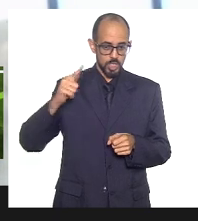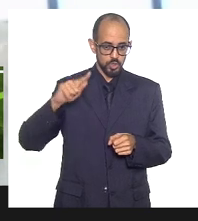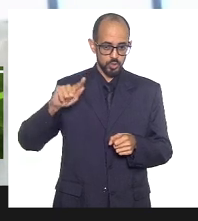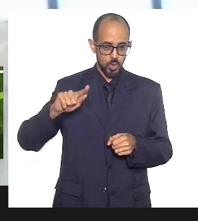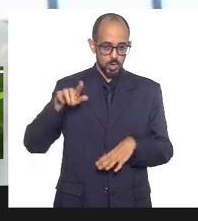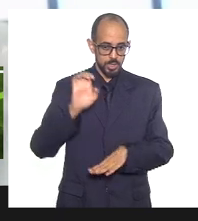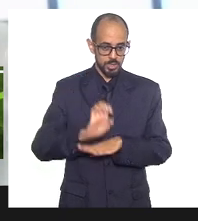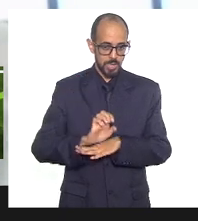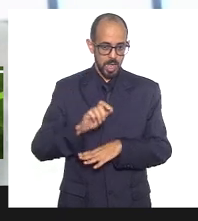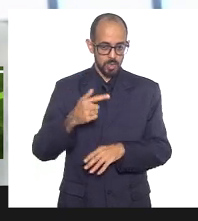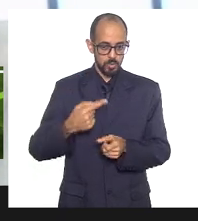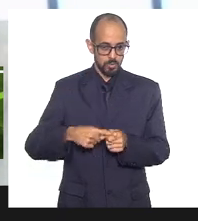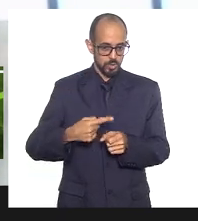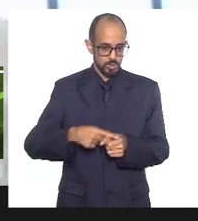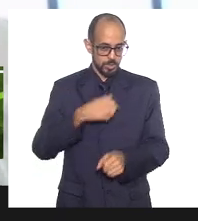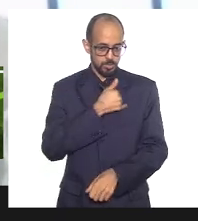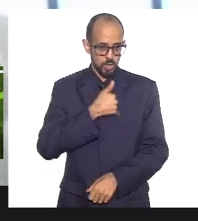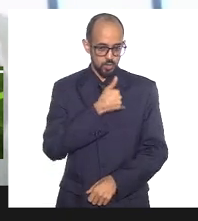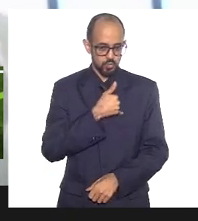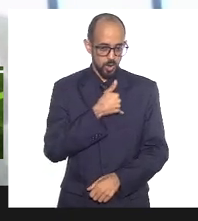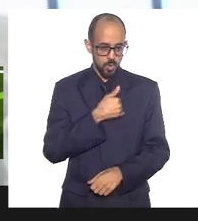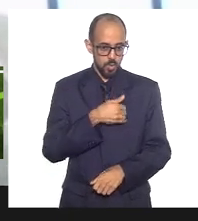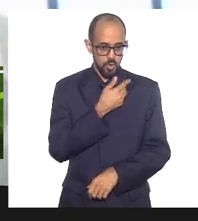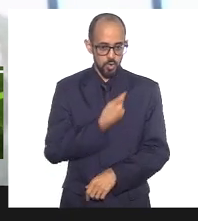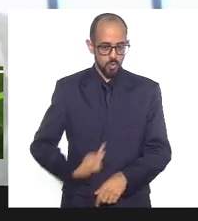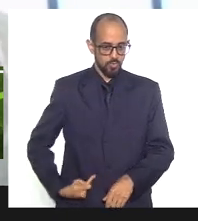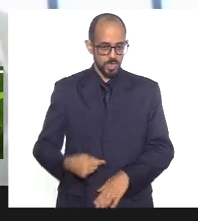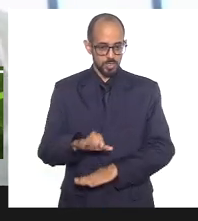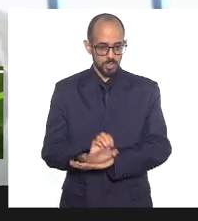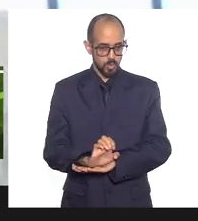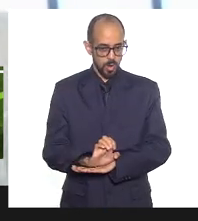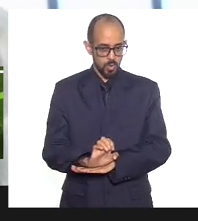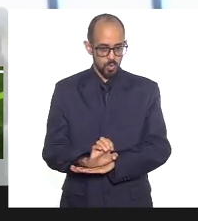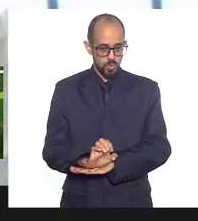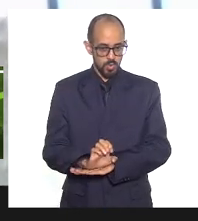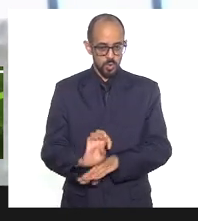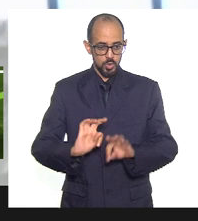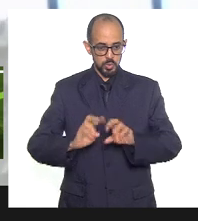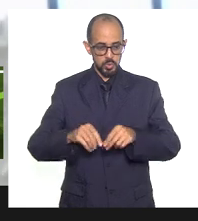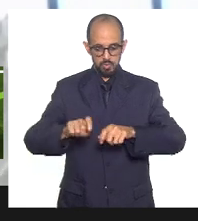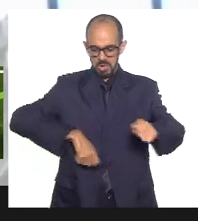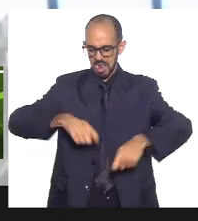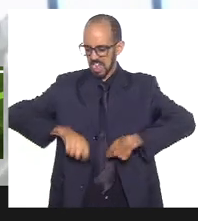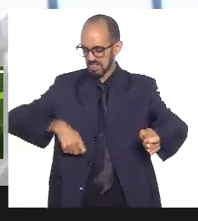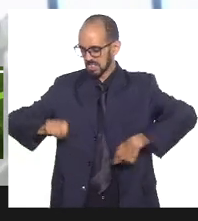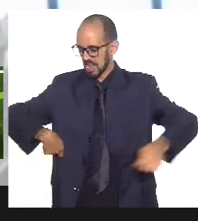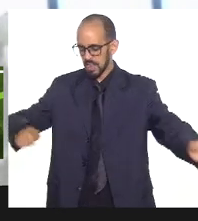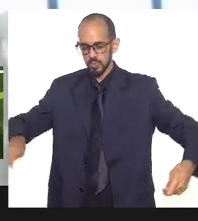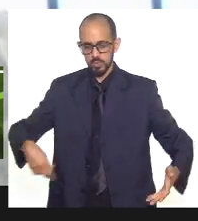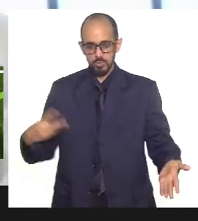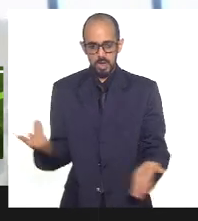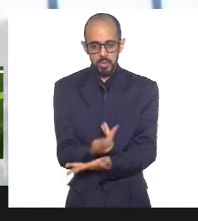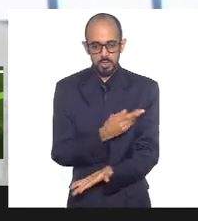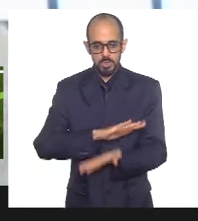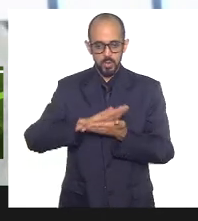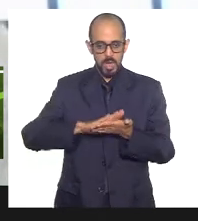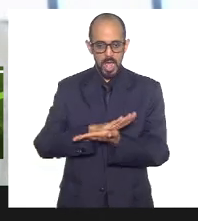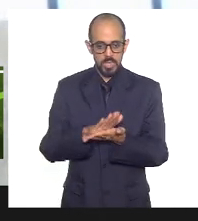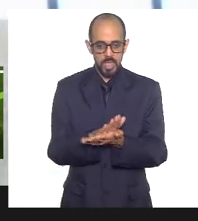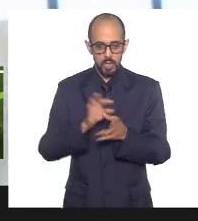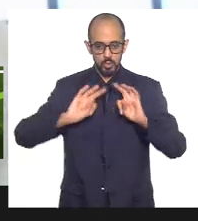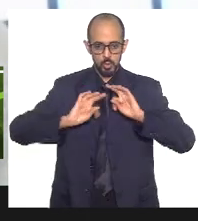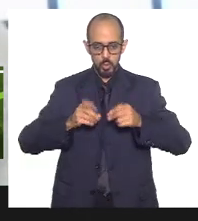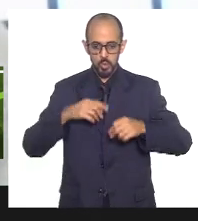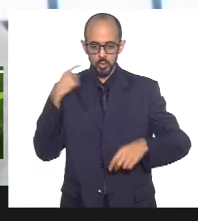estado, município de São João e no governo, foi tudo rasgado, não deu em nada. As conquistas do povo